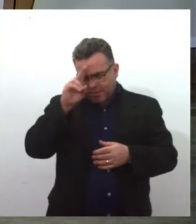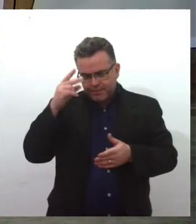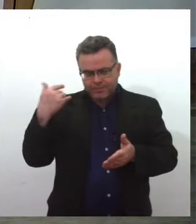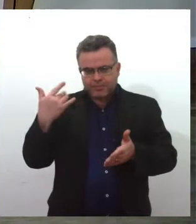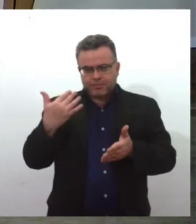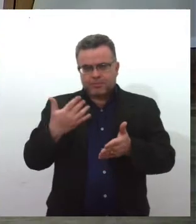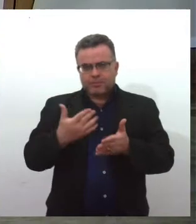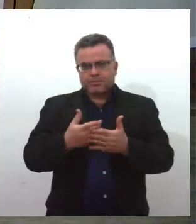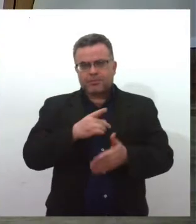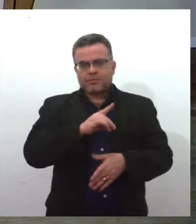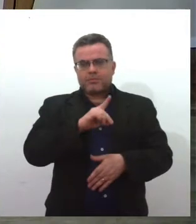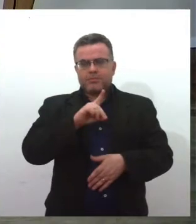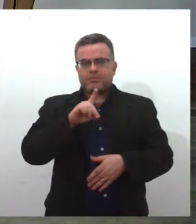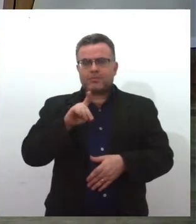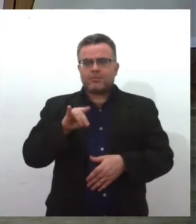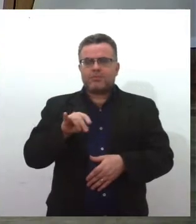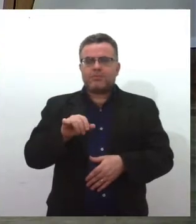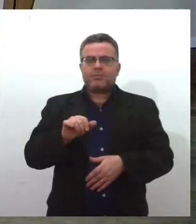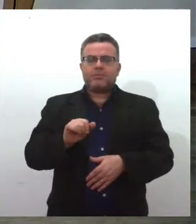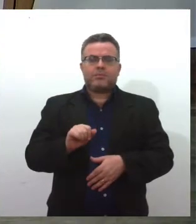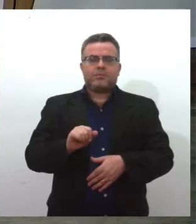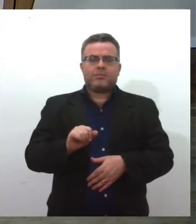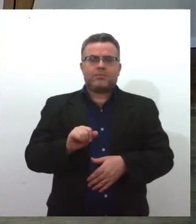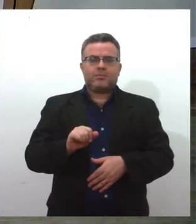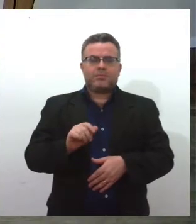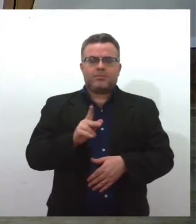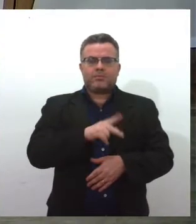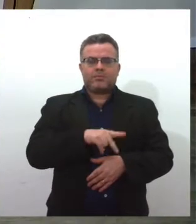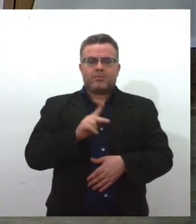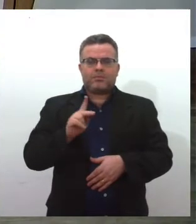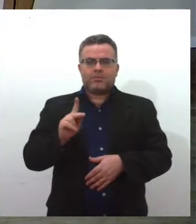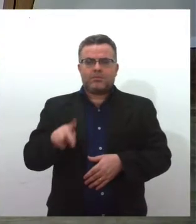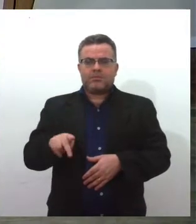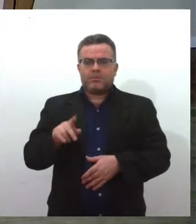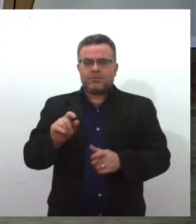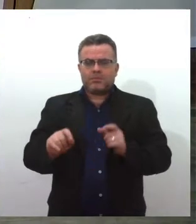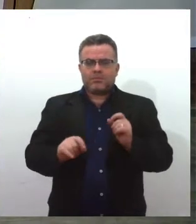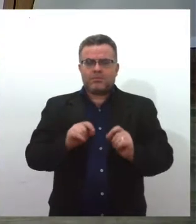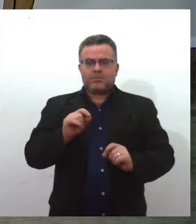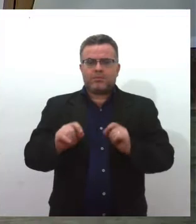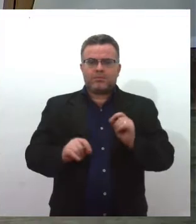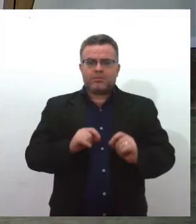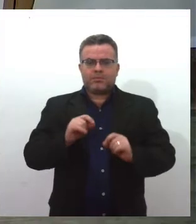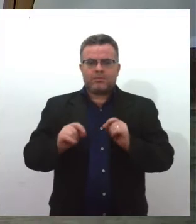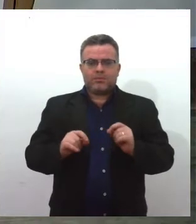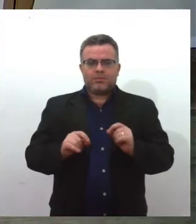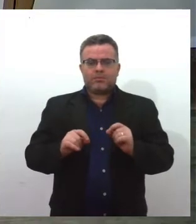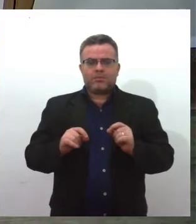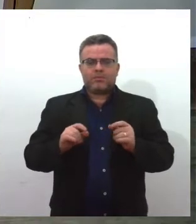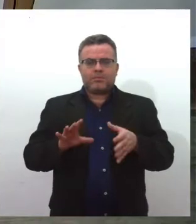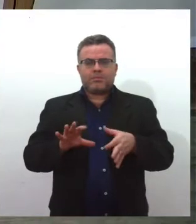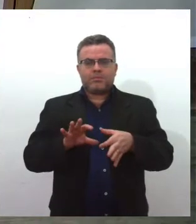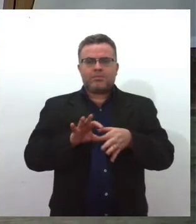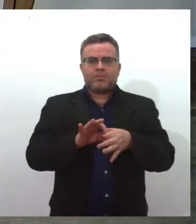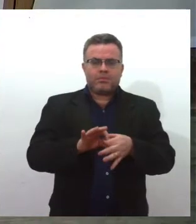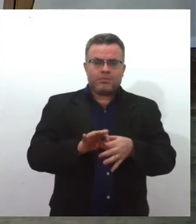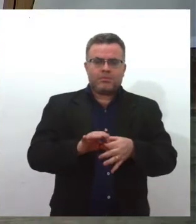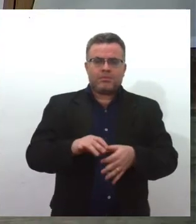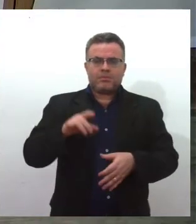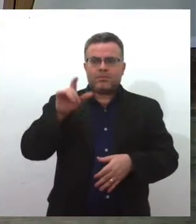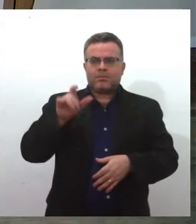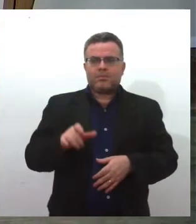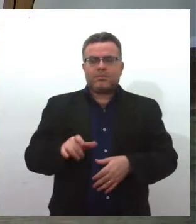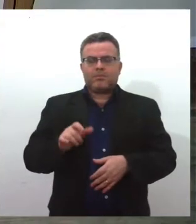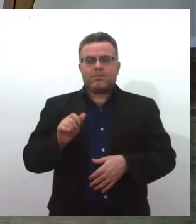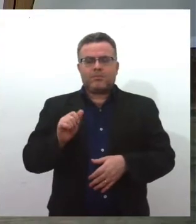dos Professores? Como que isso sai aí, digamos, creditado à Antonieta de Barros?